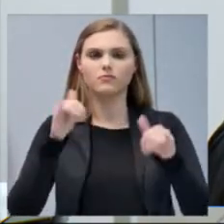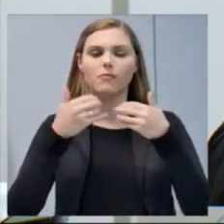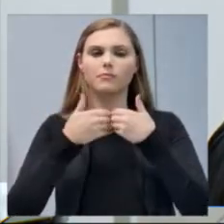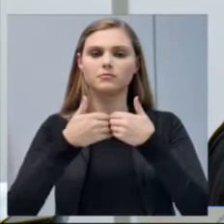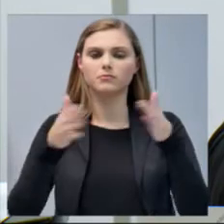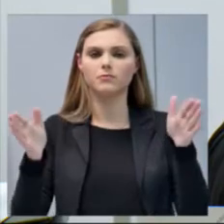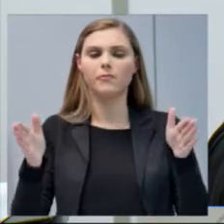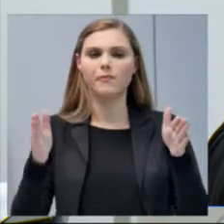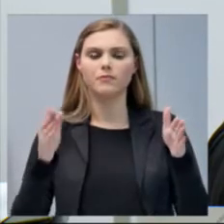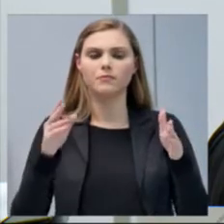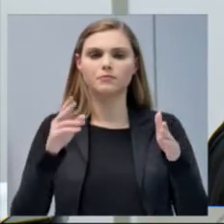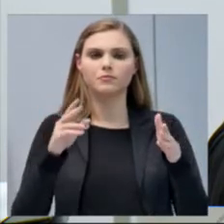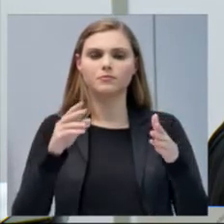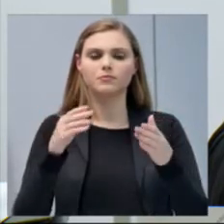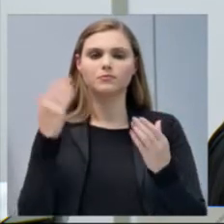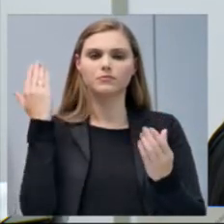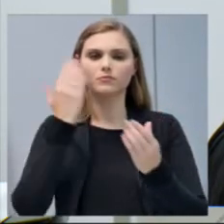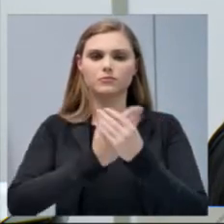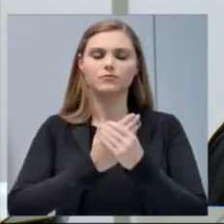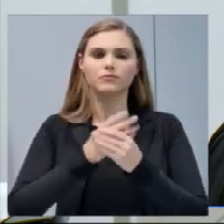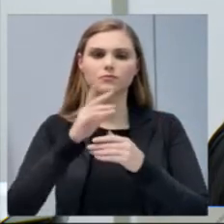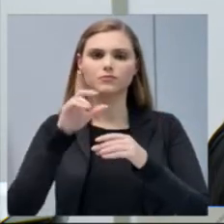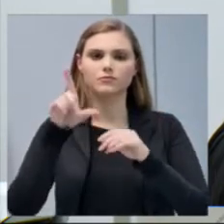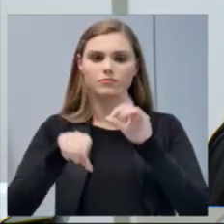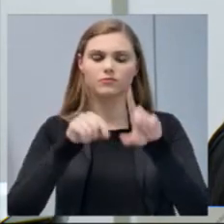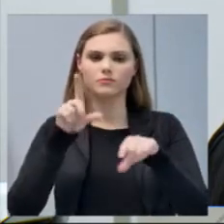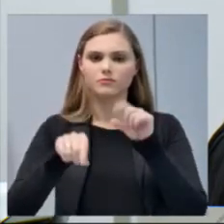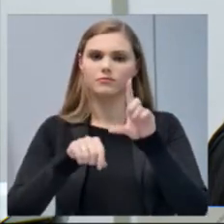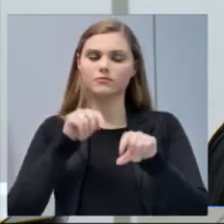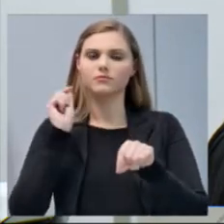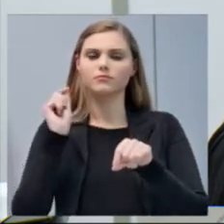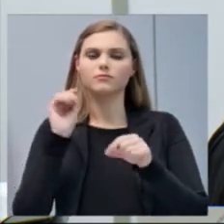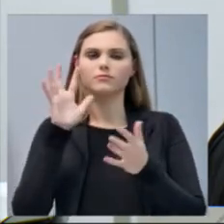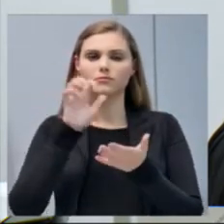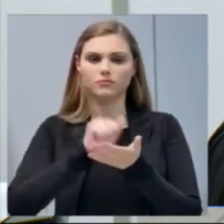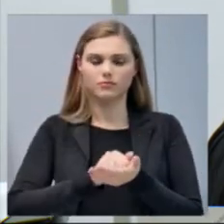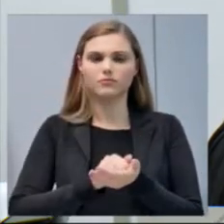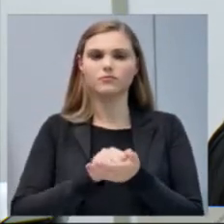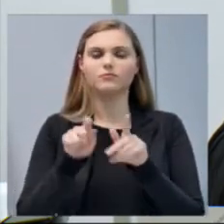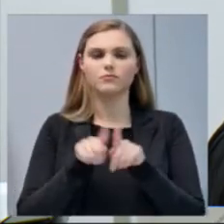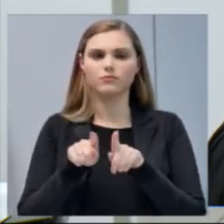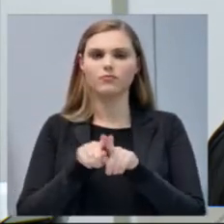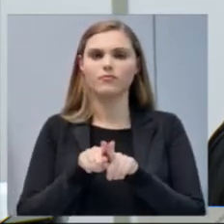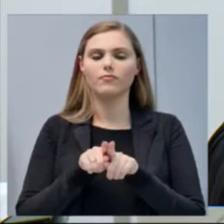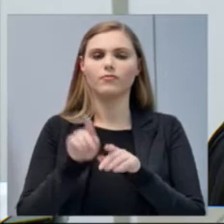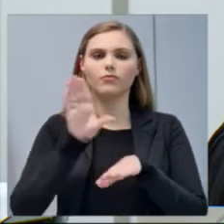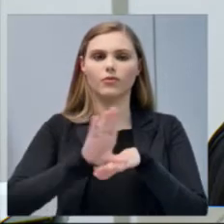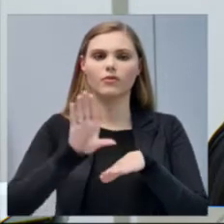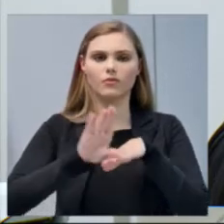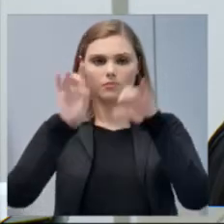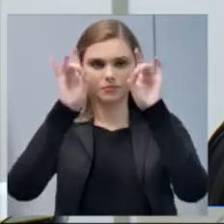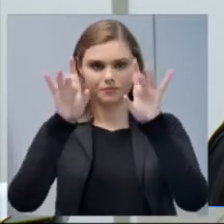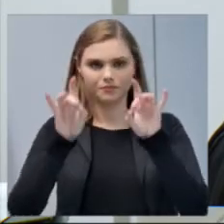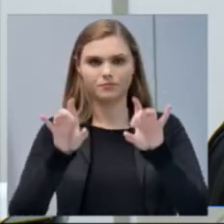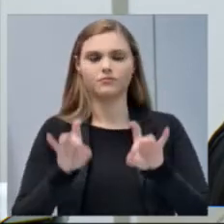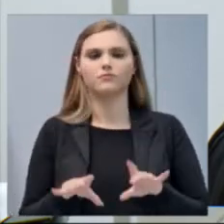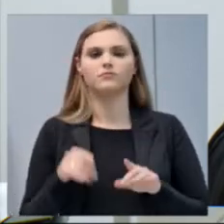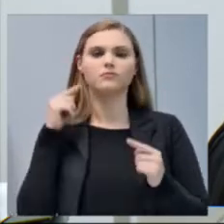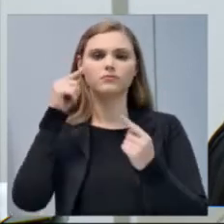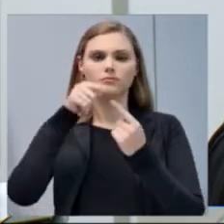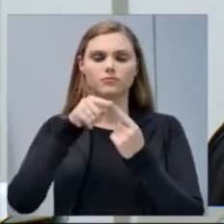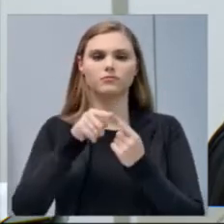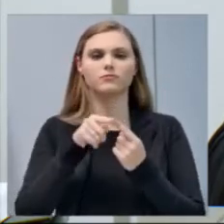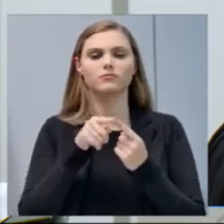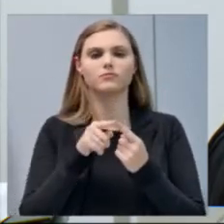de seleção e matrícula de candidatos aos cursos direcionados de especialização. Objeto,